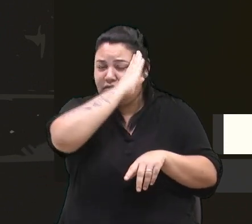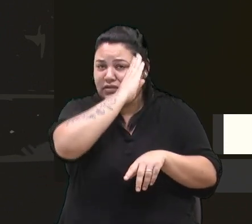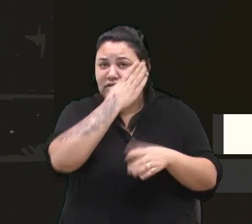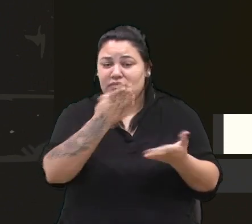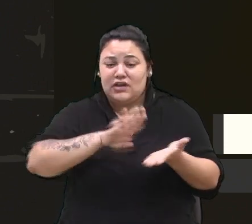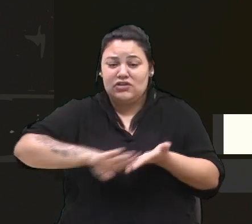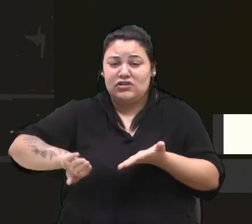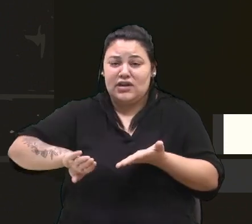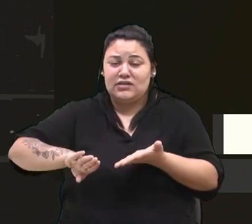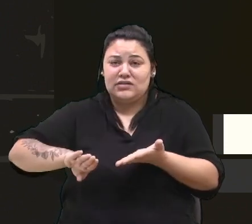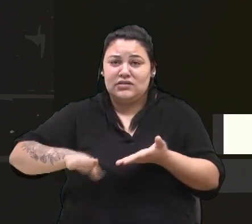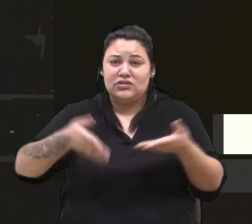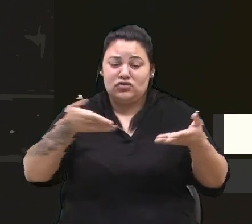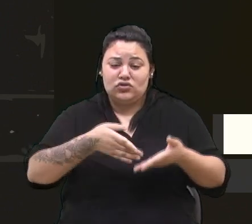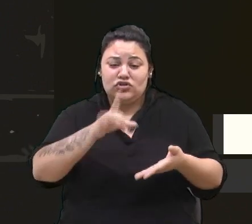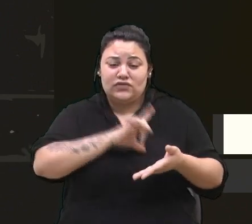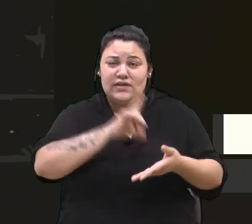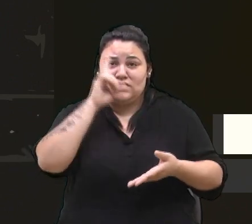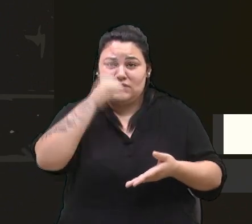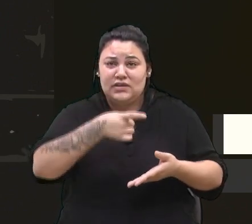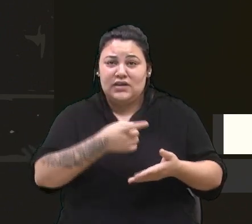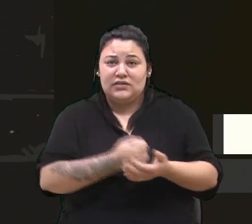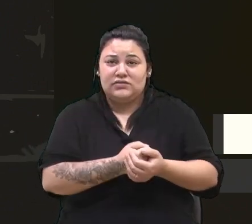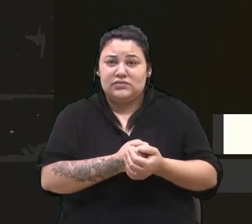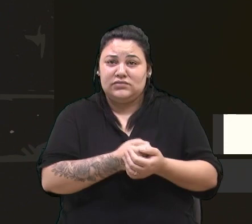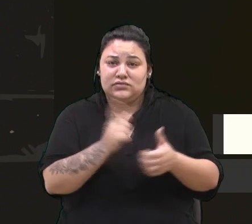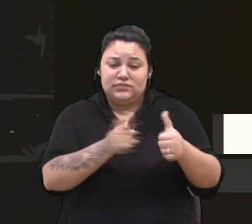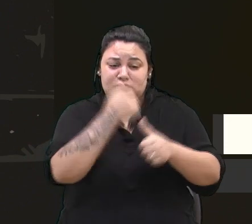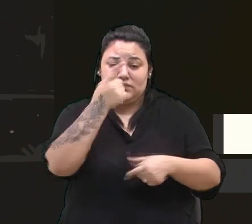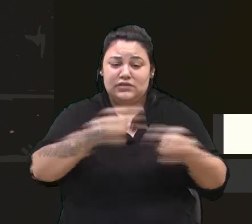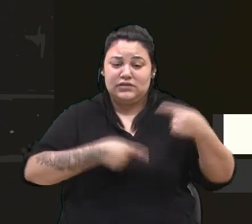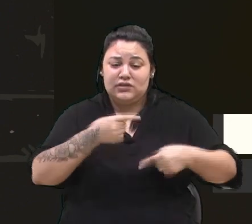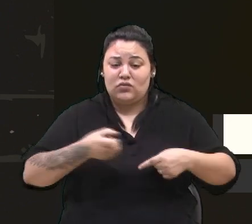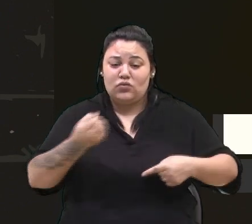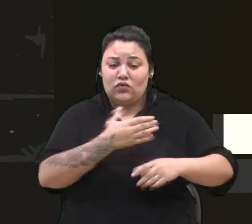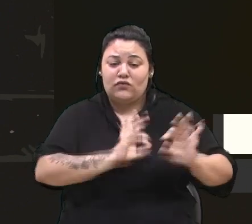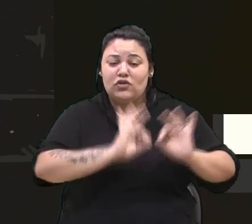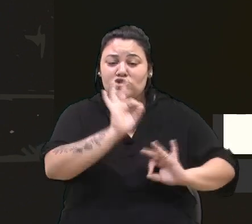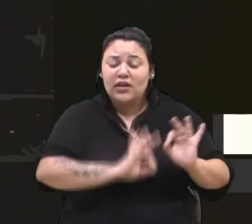retirasse e hoje tivesse mandado em primeira discussão um novo projeto?